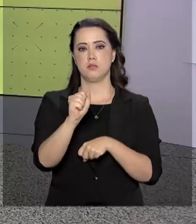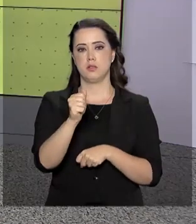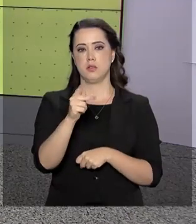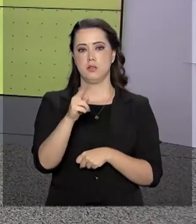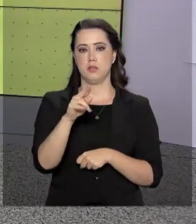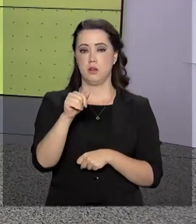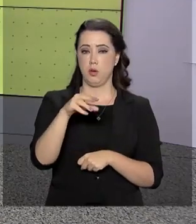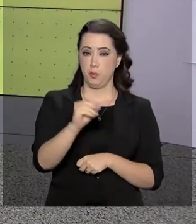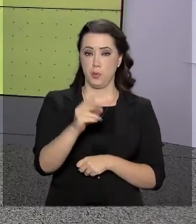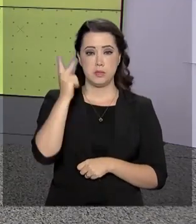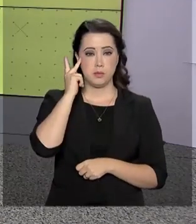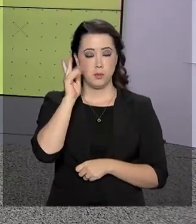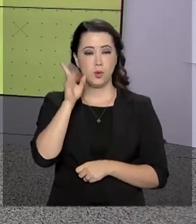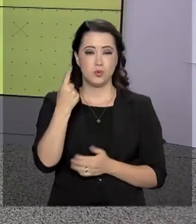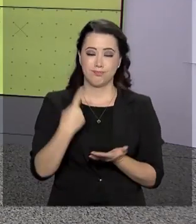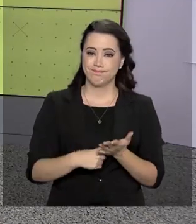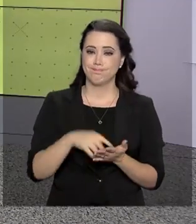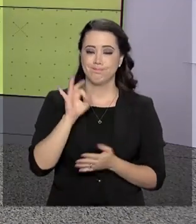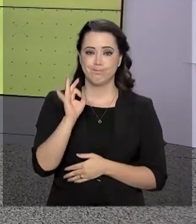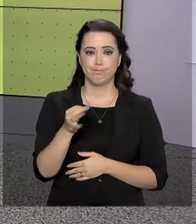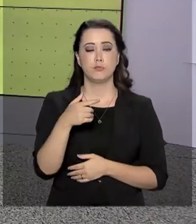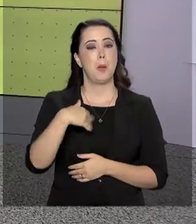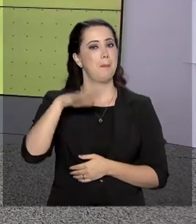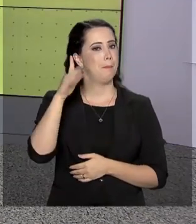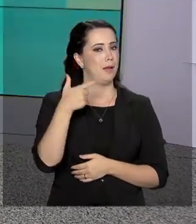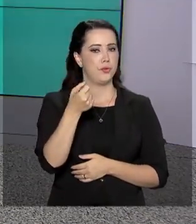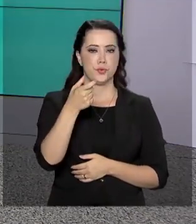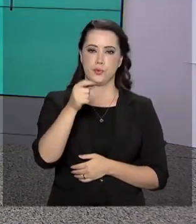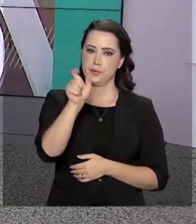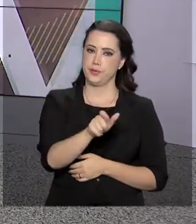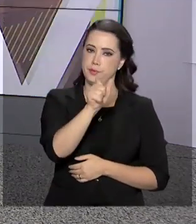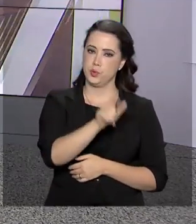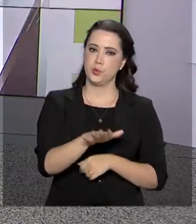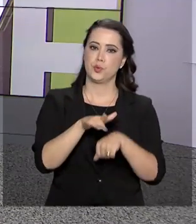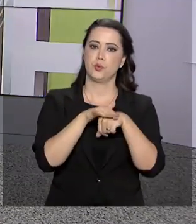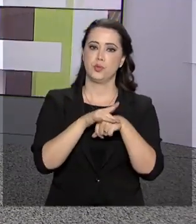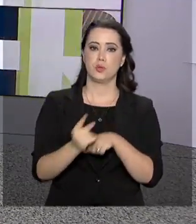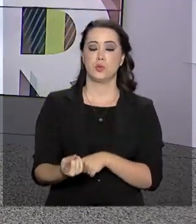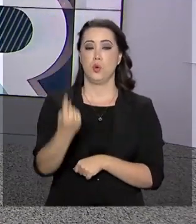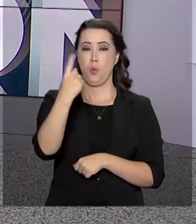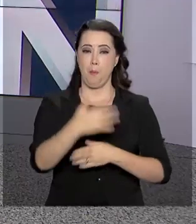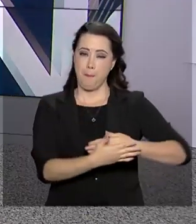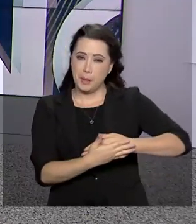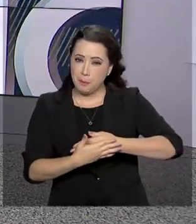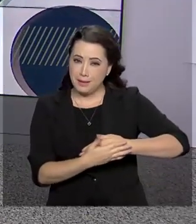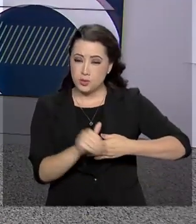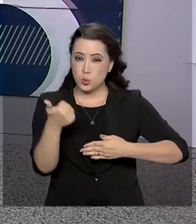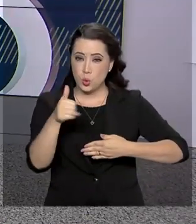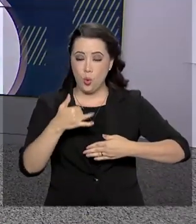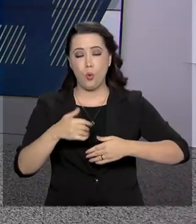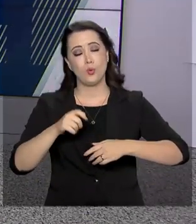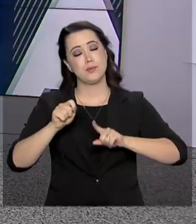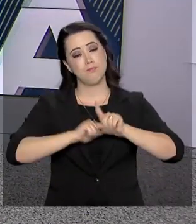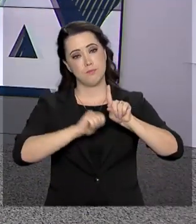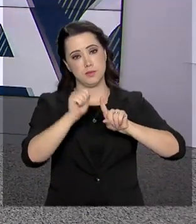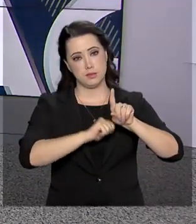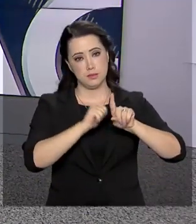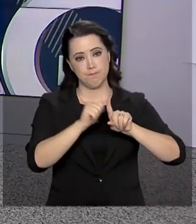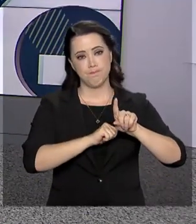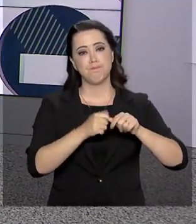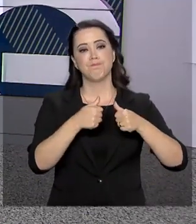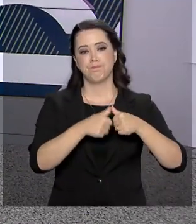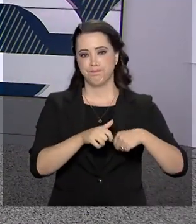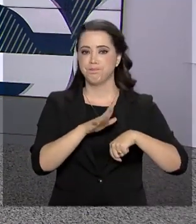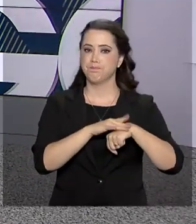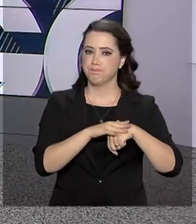estado de São Paulo, já foram confirmados mais de 200 casos da doença. Um deles, um bebê de 11 meses, foi diagnosticado em São